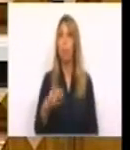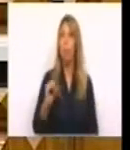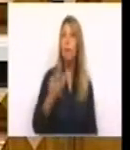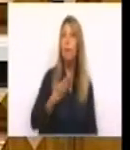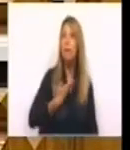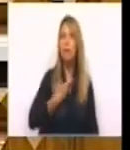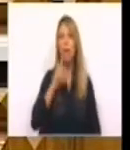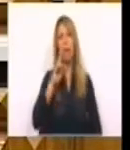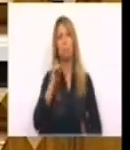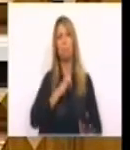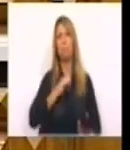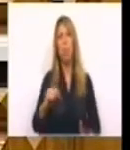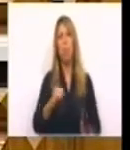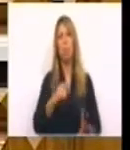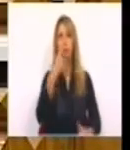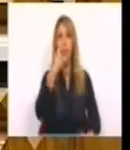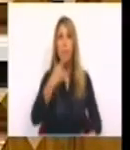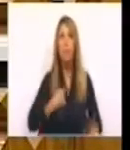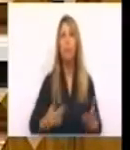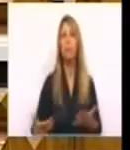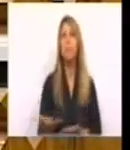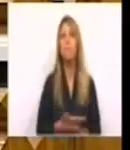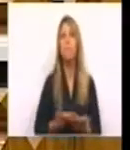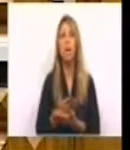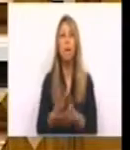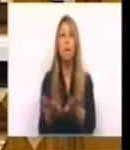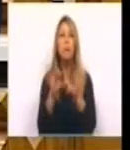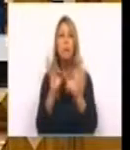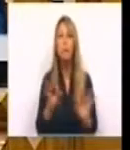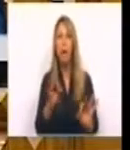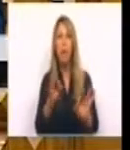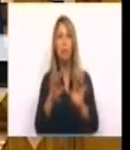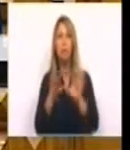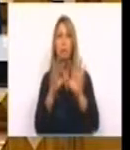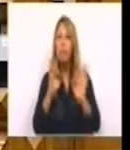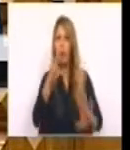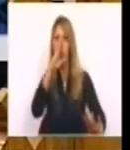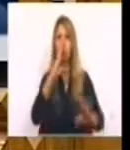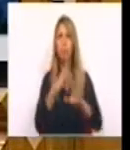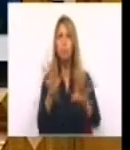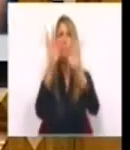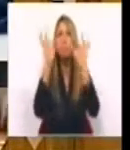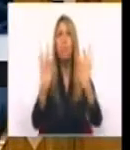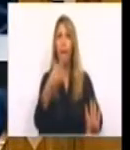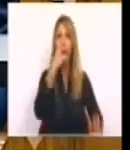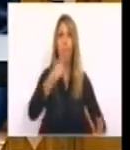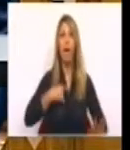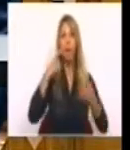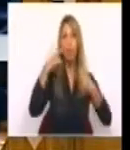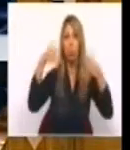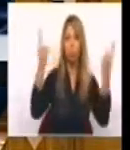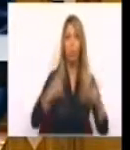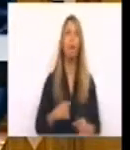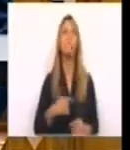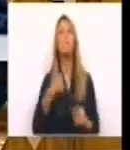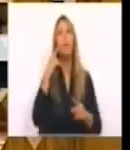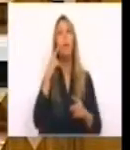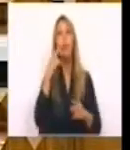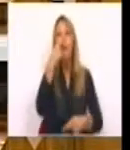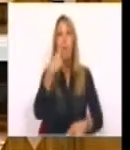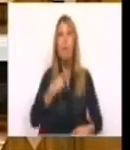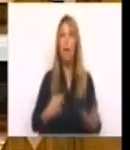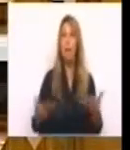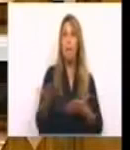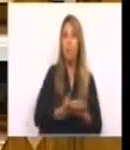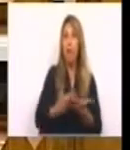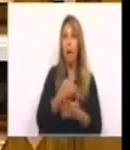de mercado com a mesma intensidade e convicção que as falhas públicas. Falhas de mercado e falhas públicas, umas